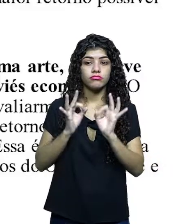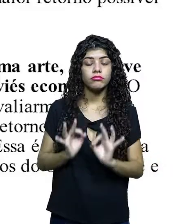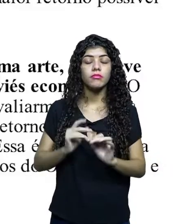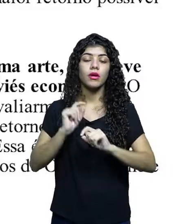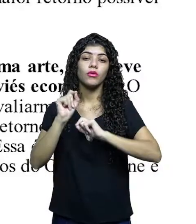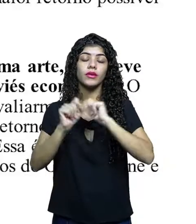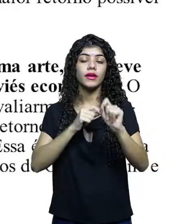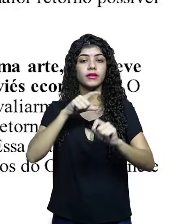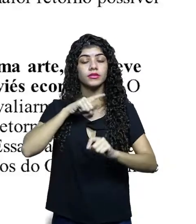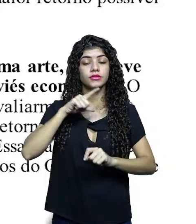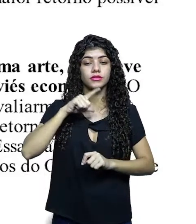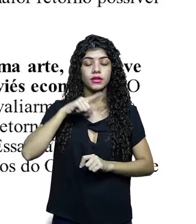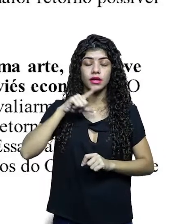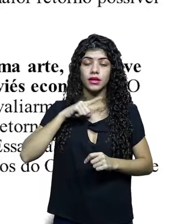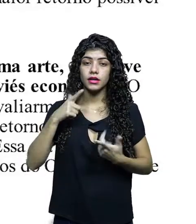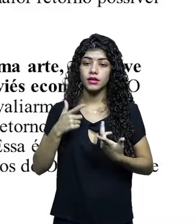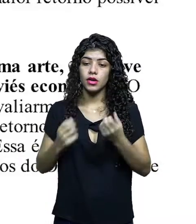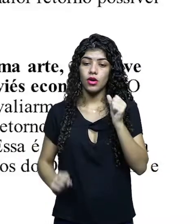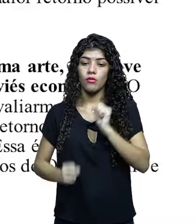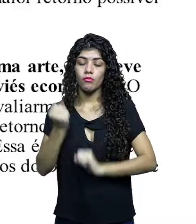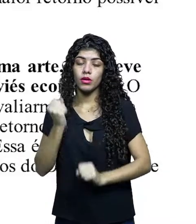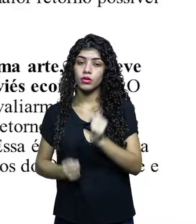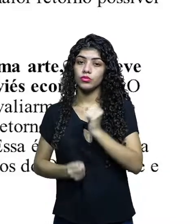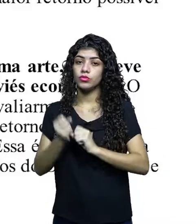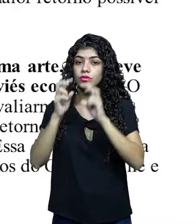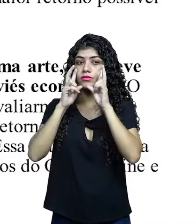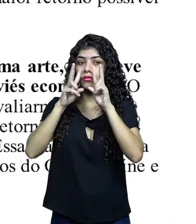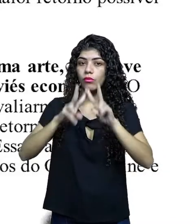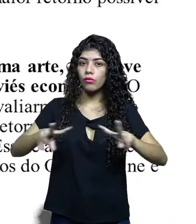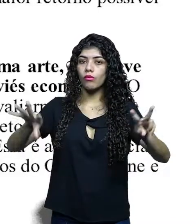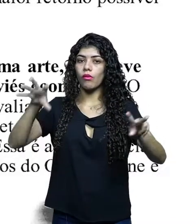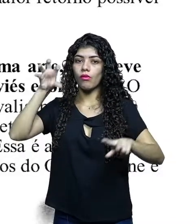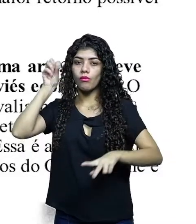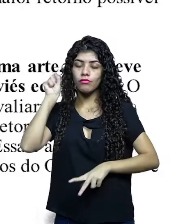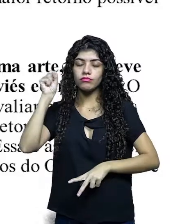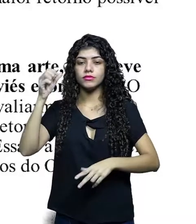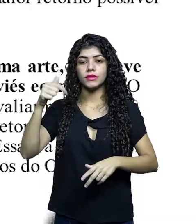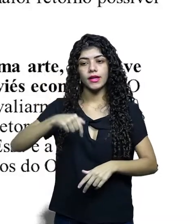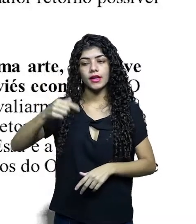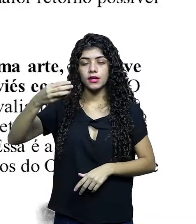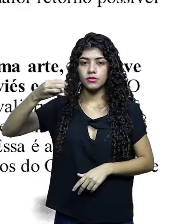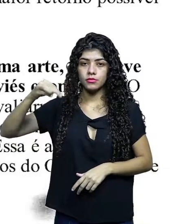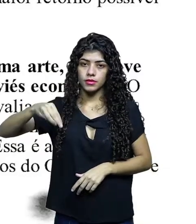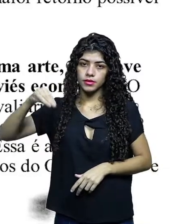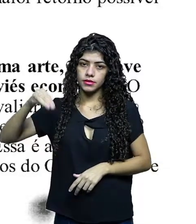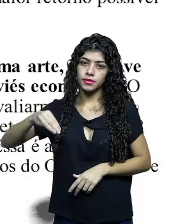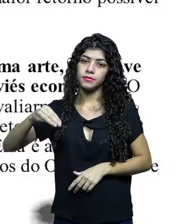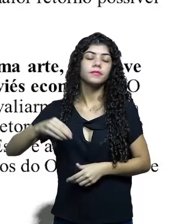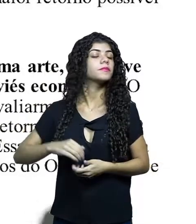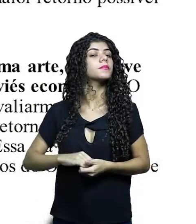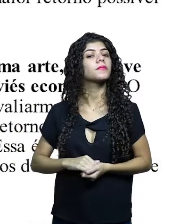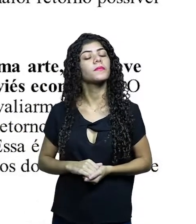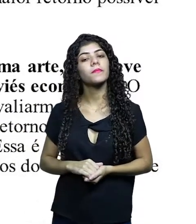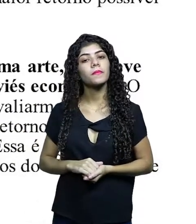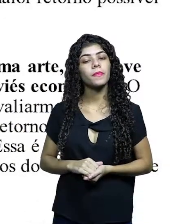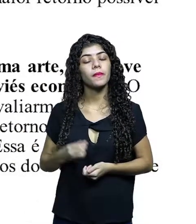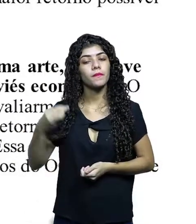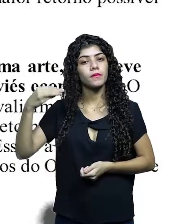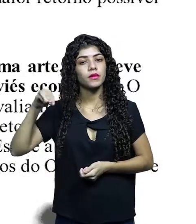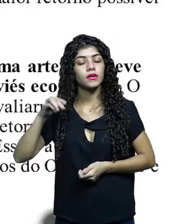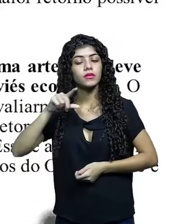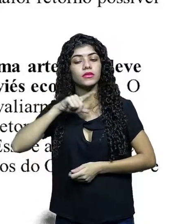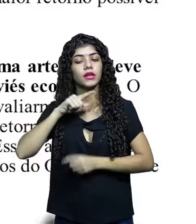afirmar que fazemos parte de uma indústria do audiovisual, ou pelo menos em ascensão aqui no Maranhão. Quando falamos em